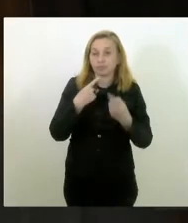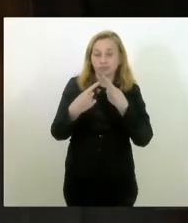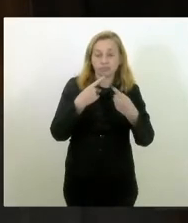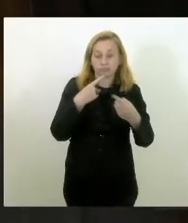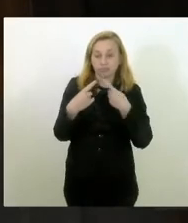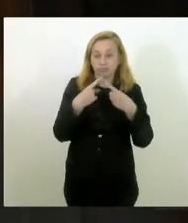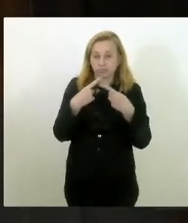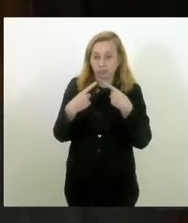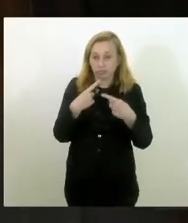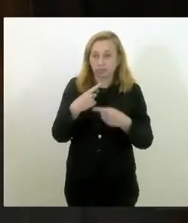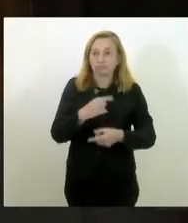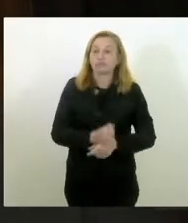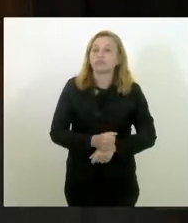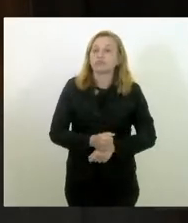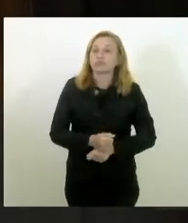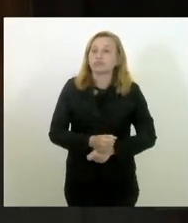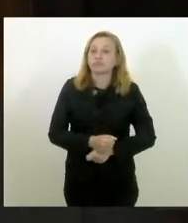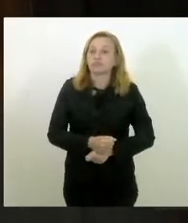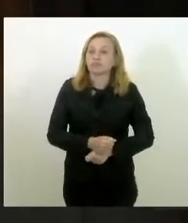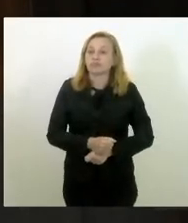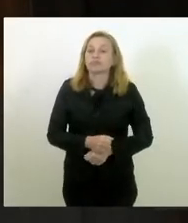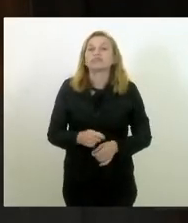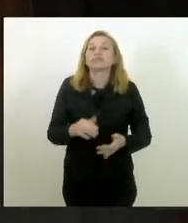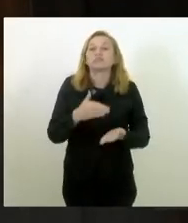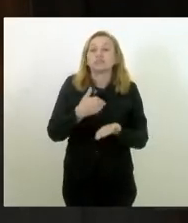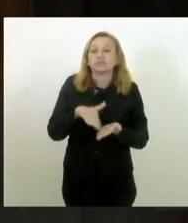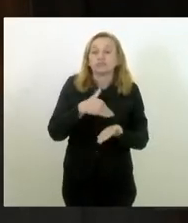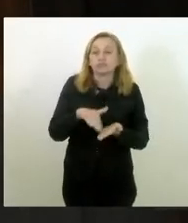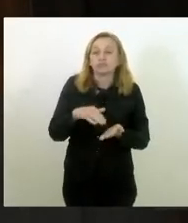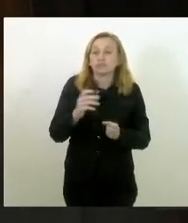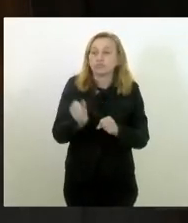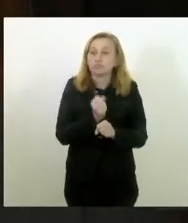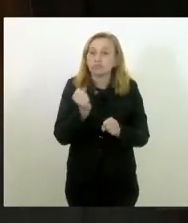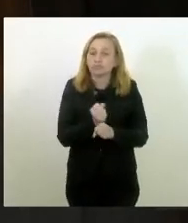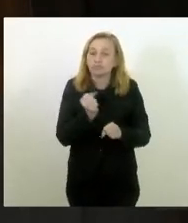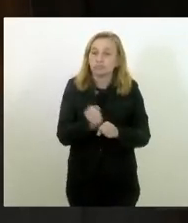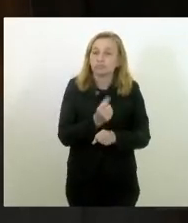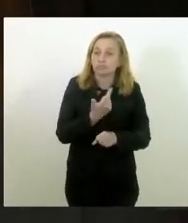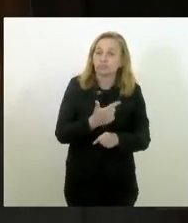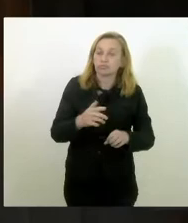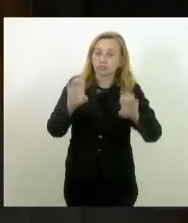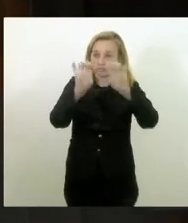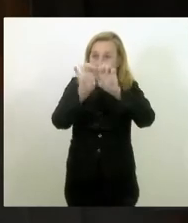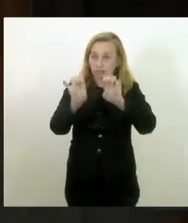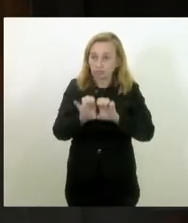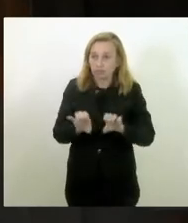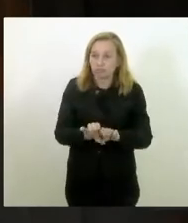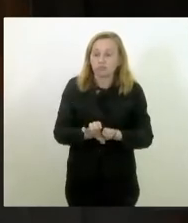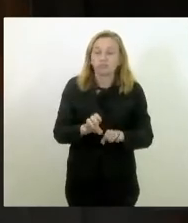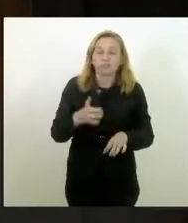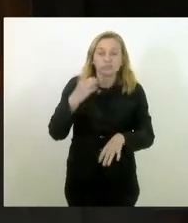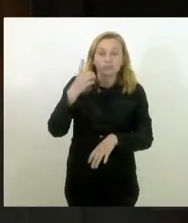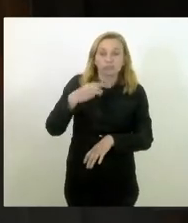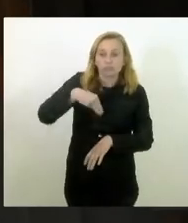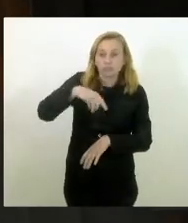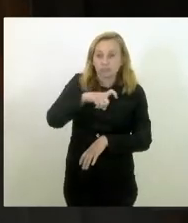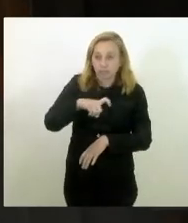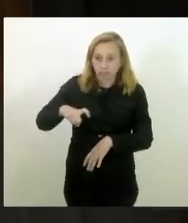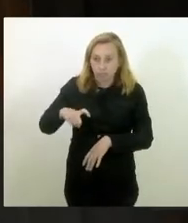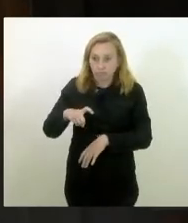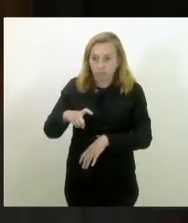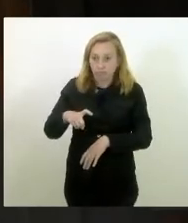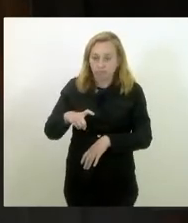por parte do secretário de Obras e Infraestrutura, secretário Maxi Lemos, que tem feito